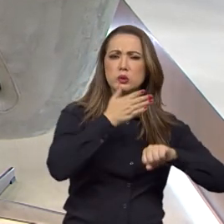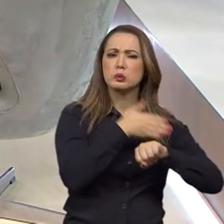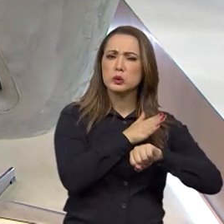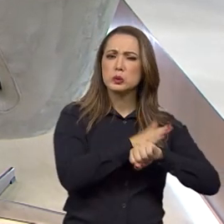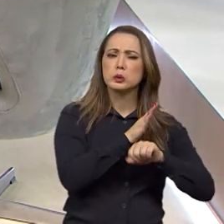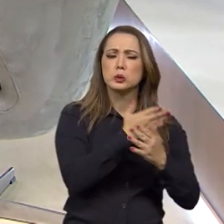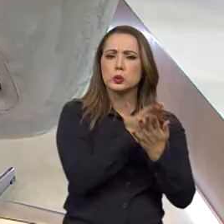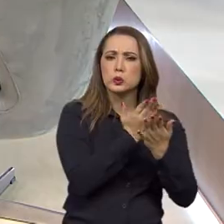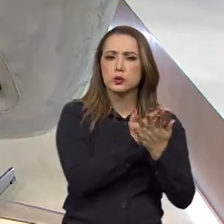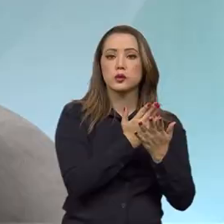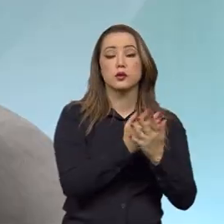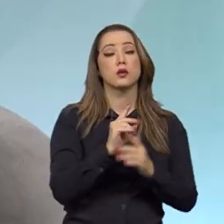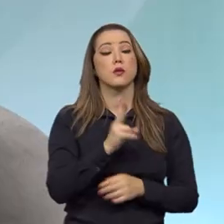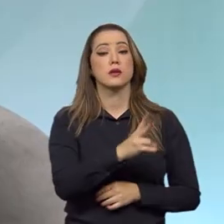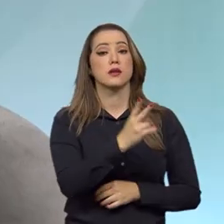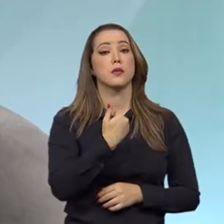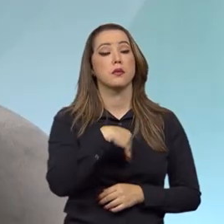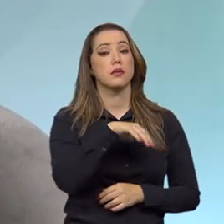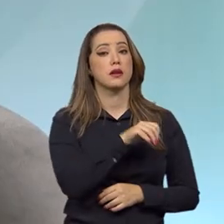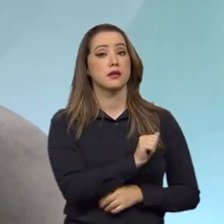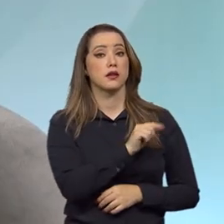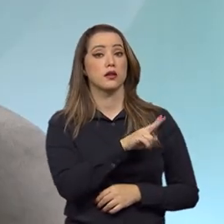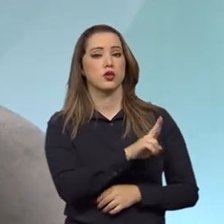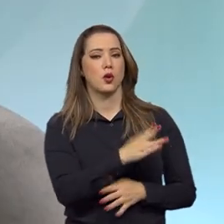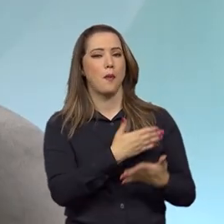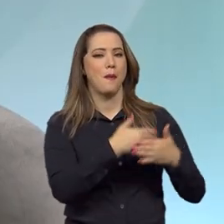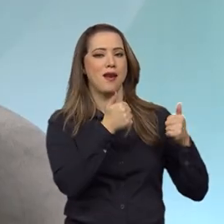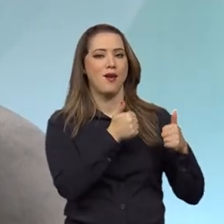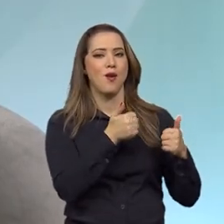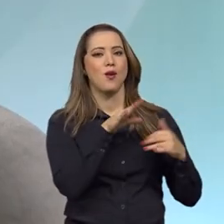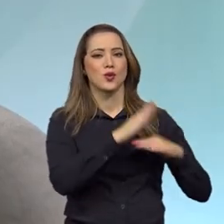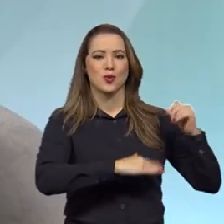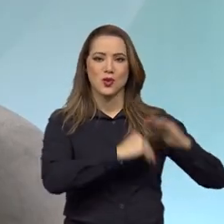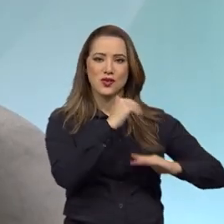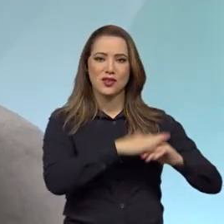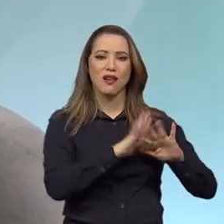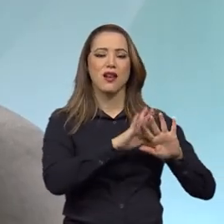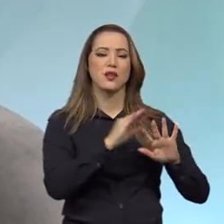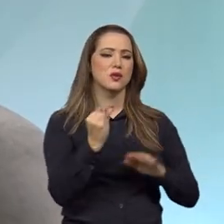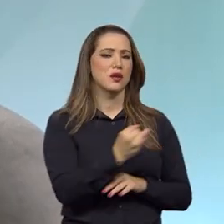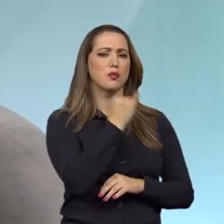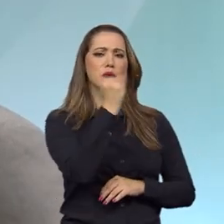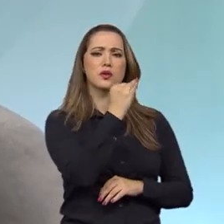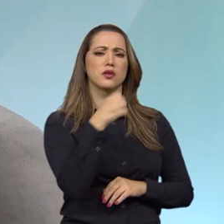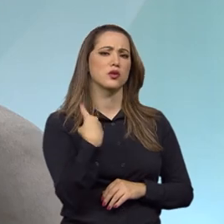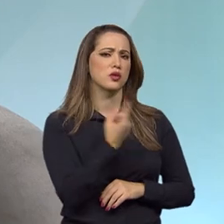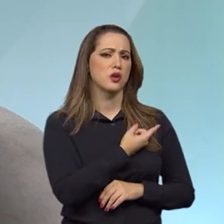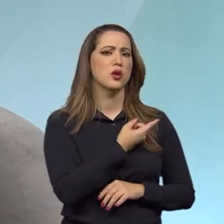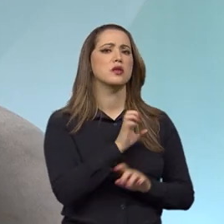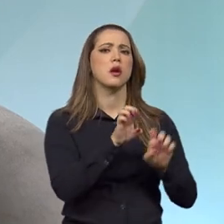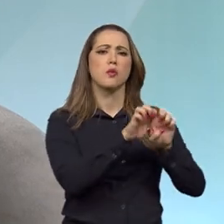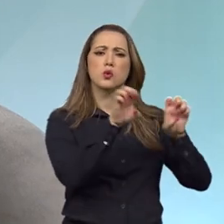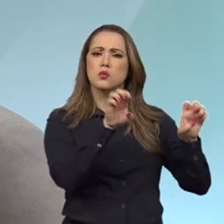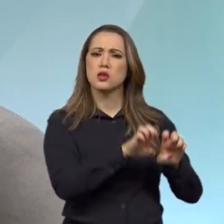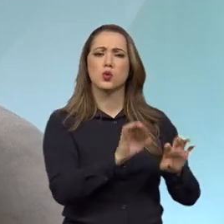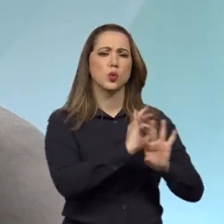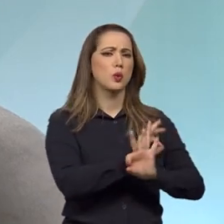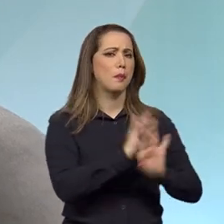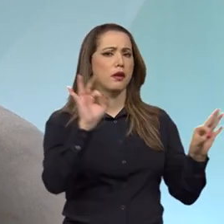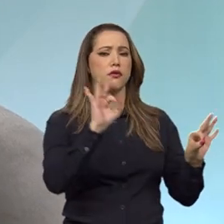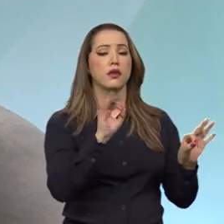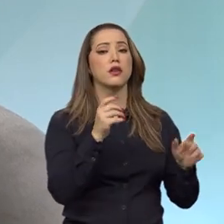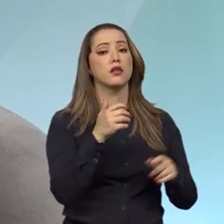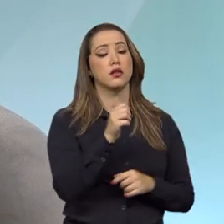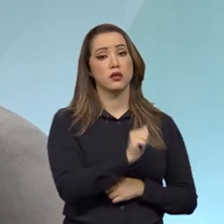União melhora os seus quadros, ela se incrementa muito, temos muita estrutura, então realmente é uma